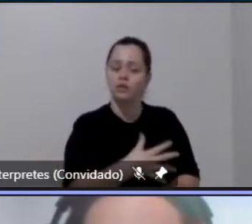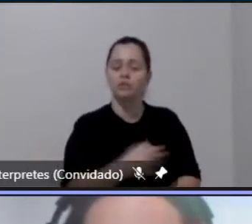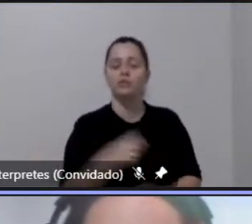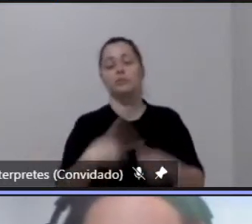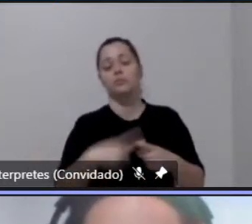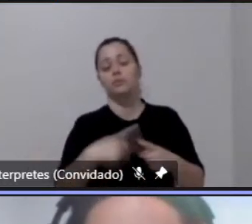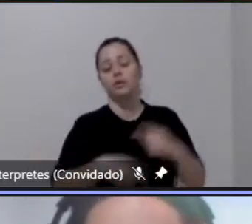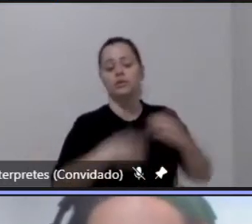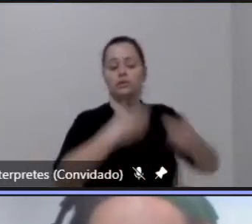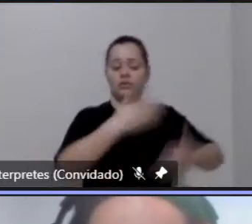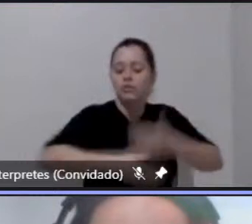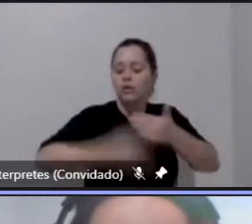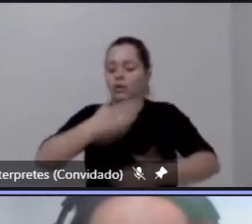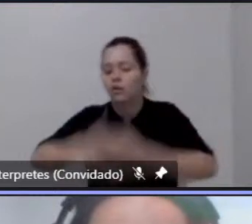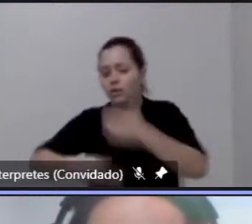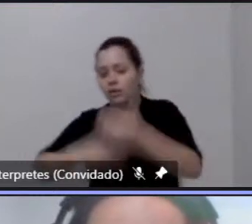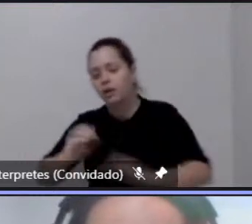políticas